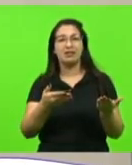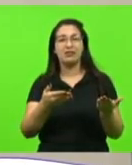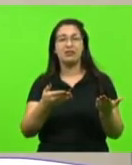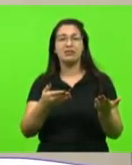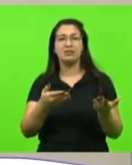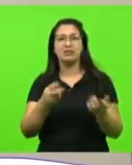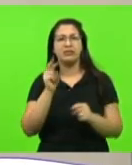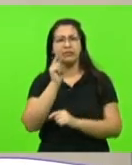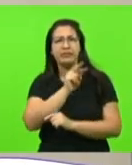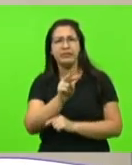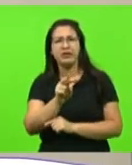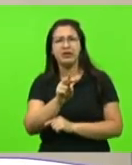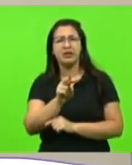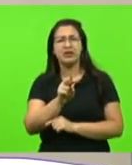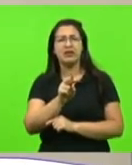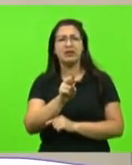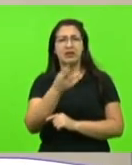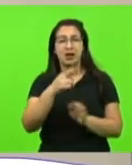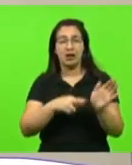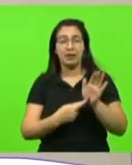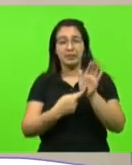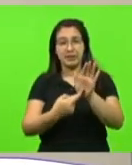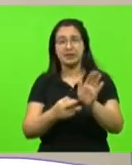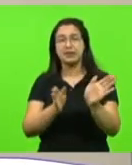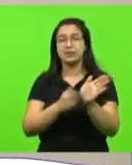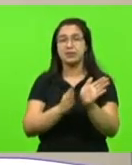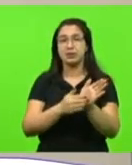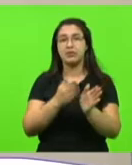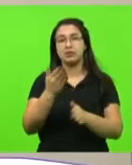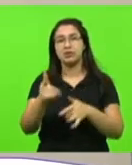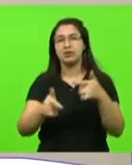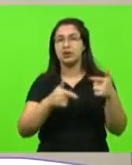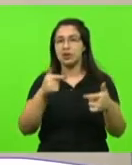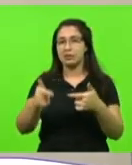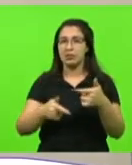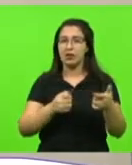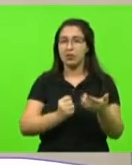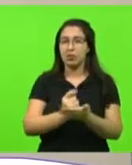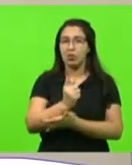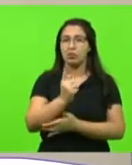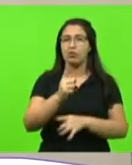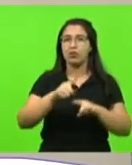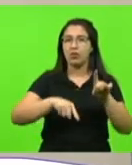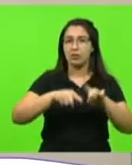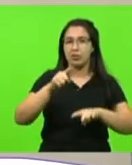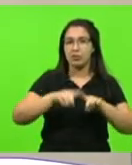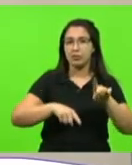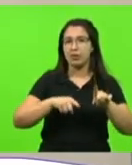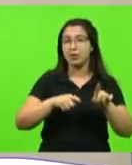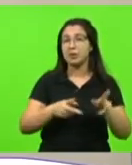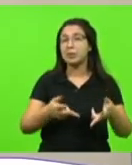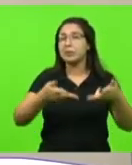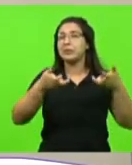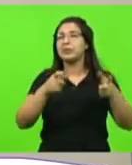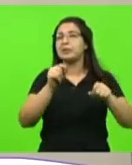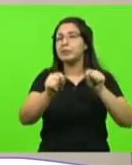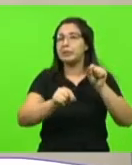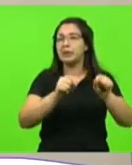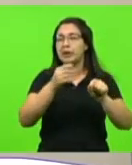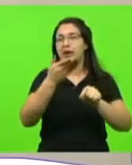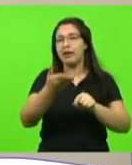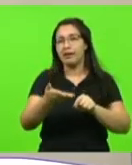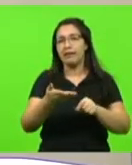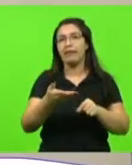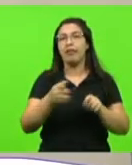a representa. Parabenizá-lo pela compra de equipamentos, a gente tem percebido que a nossa Polícia Militar de Santa Catarina está